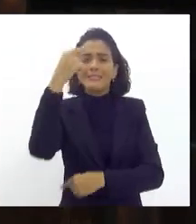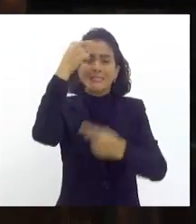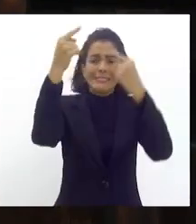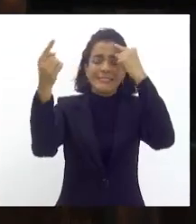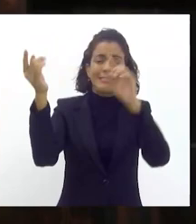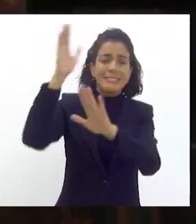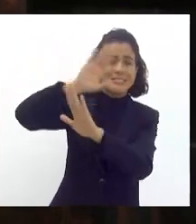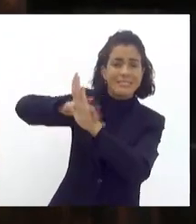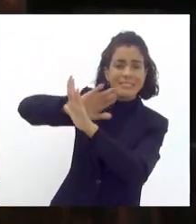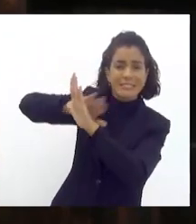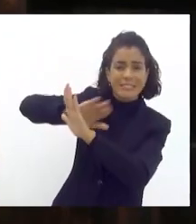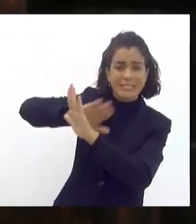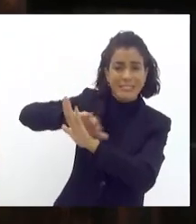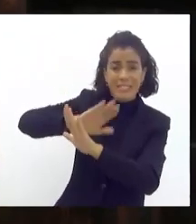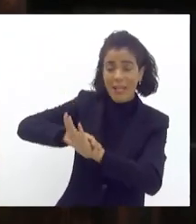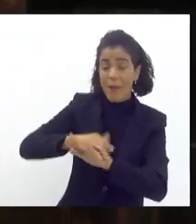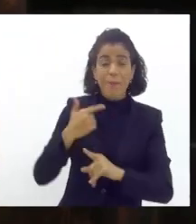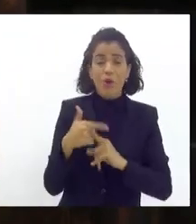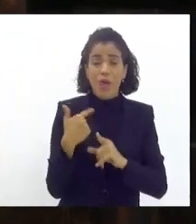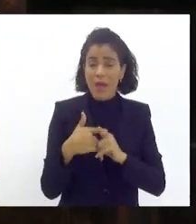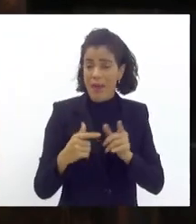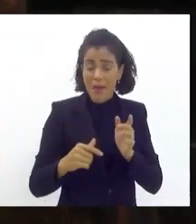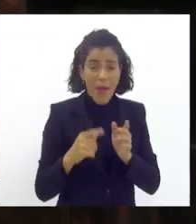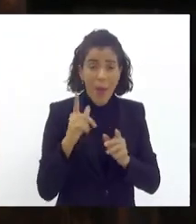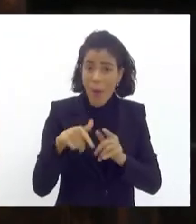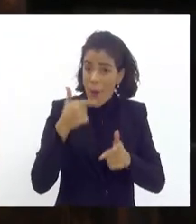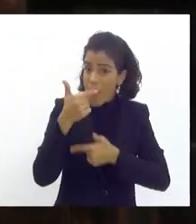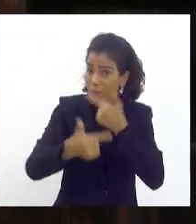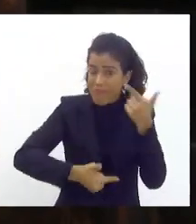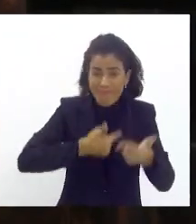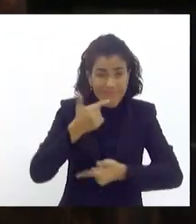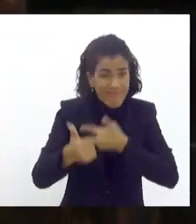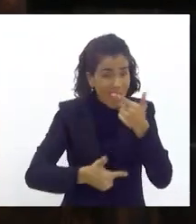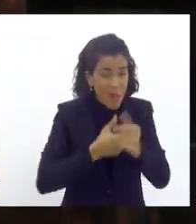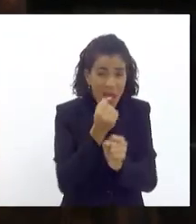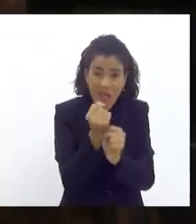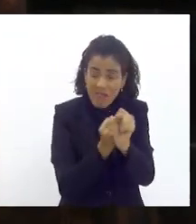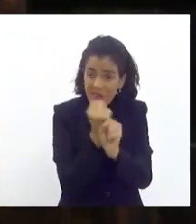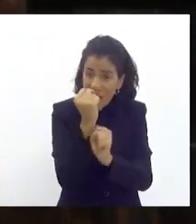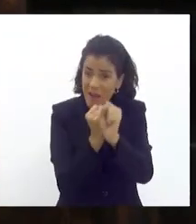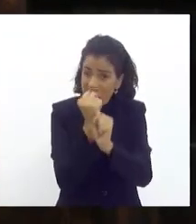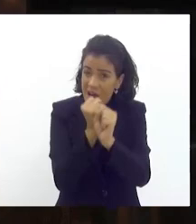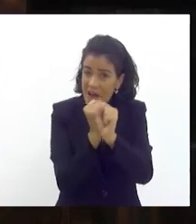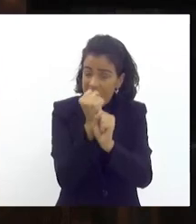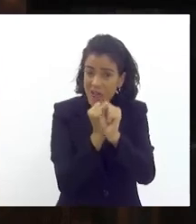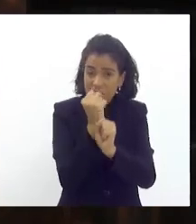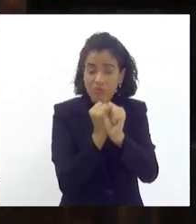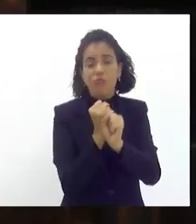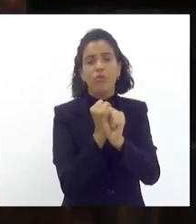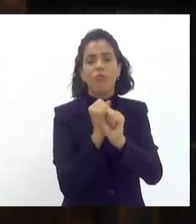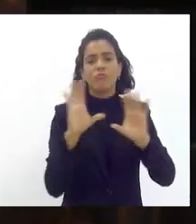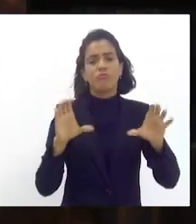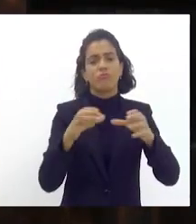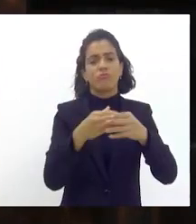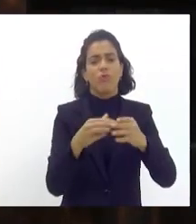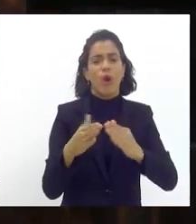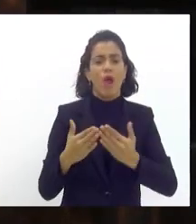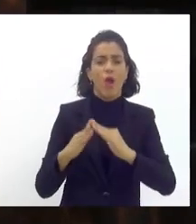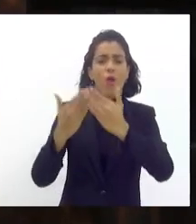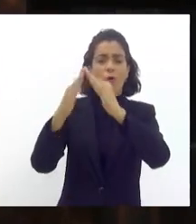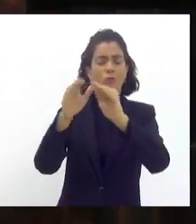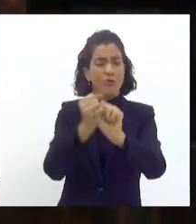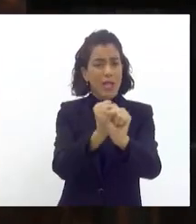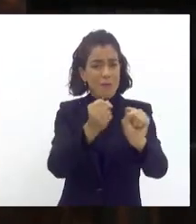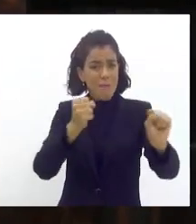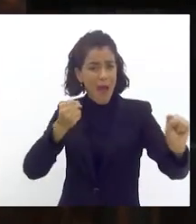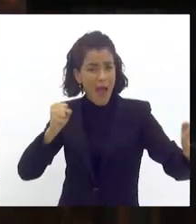momento ali é o momento de culminância de um trabalho realizado durante o ano inteiro por uma comunidade gigantesca